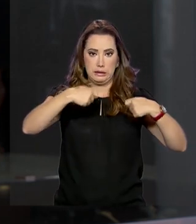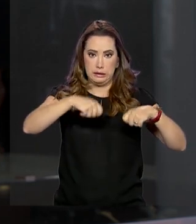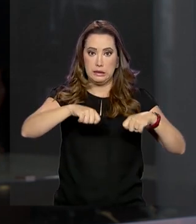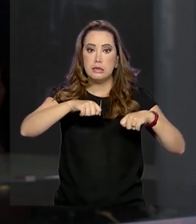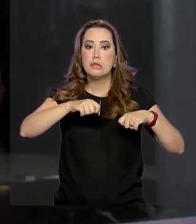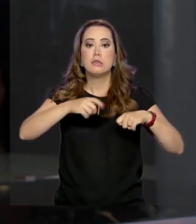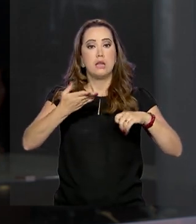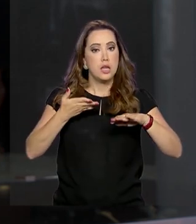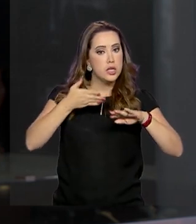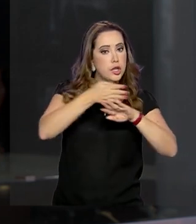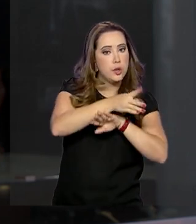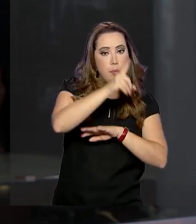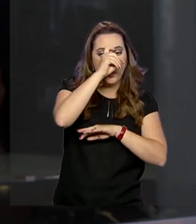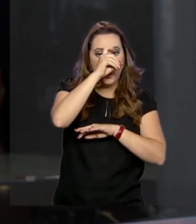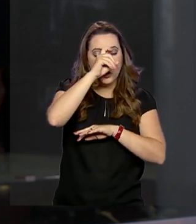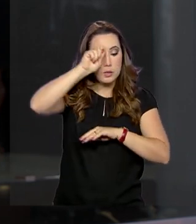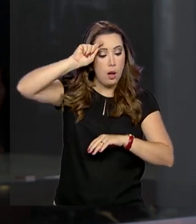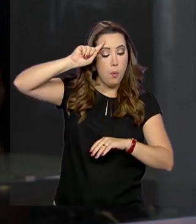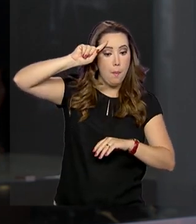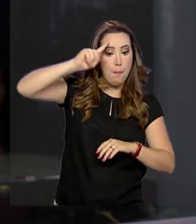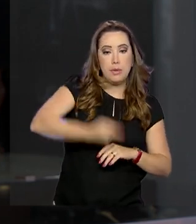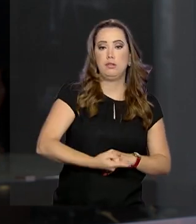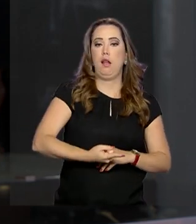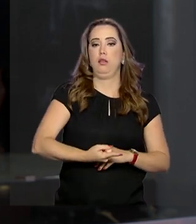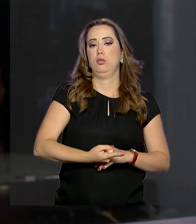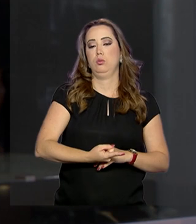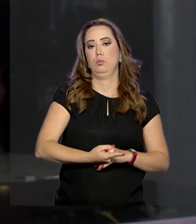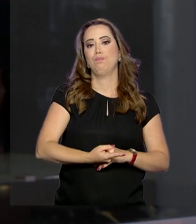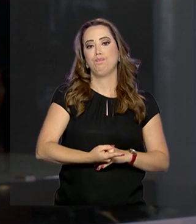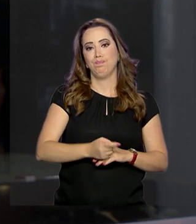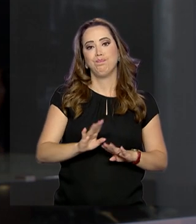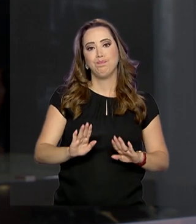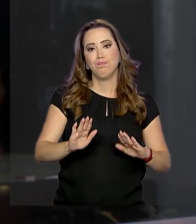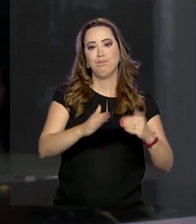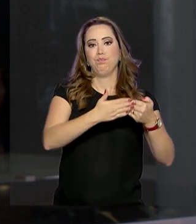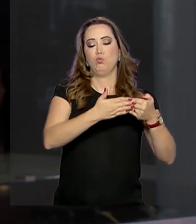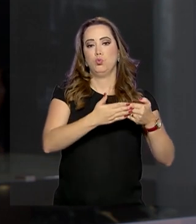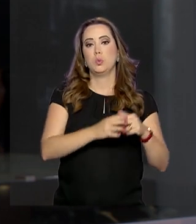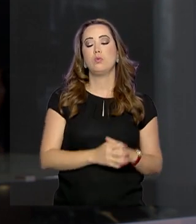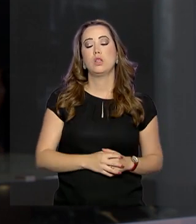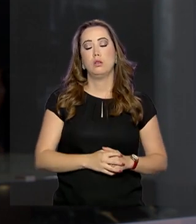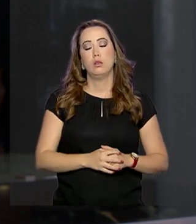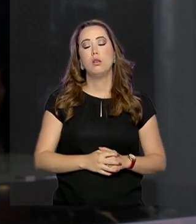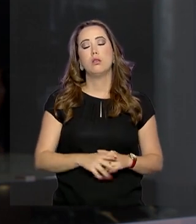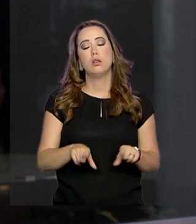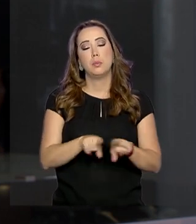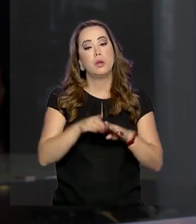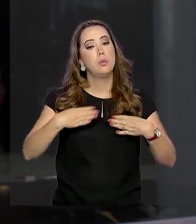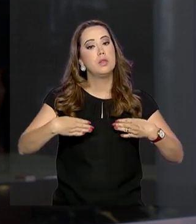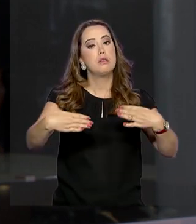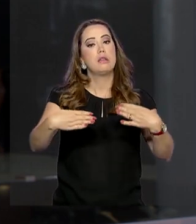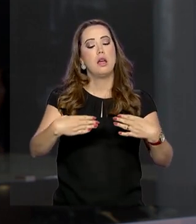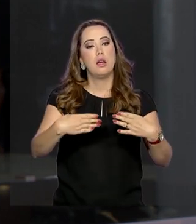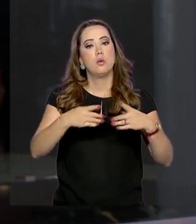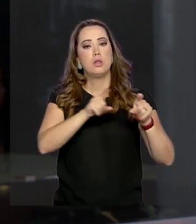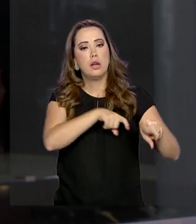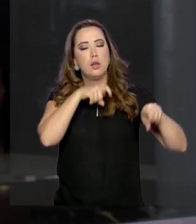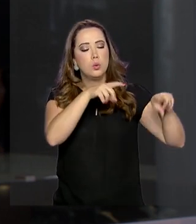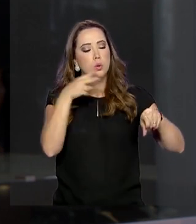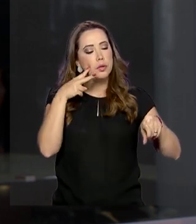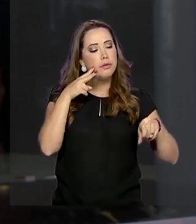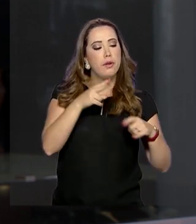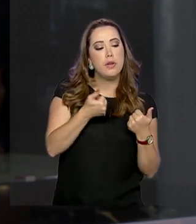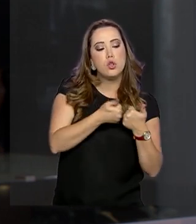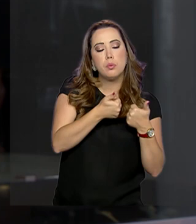internação compulsória. E o Ministério da Agricultura vai fazer um acompanhamento preventivo para que não